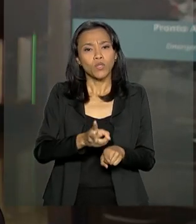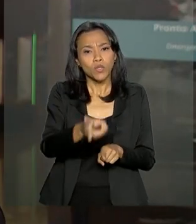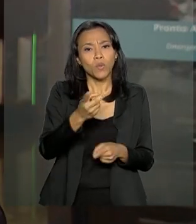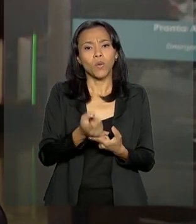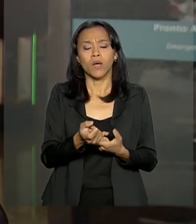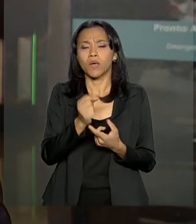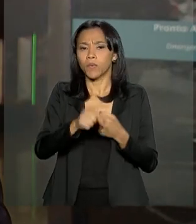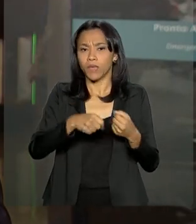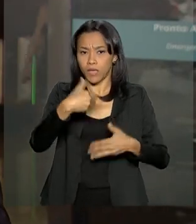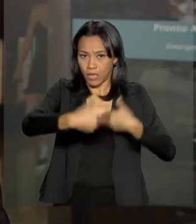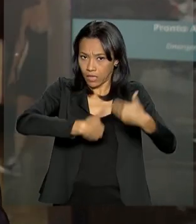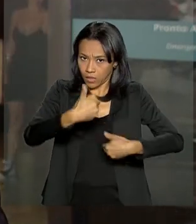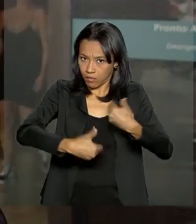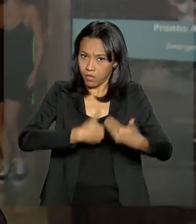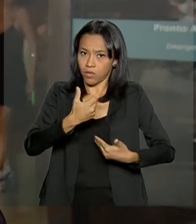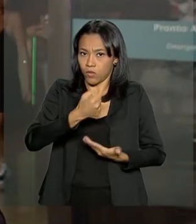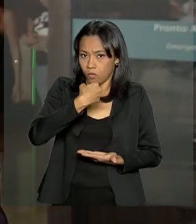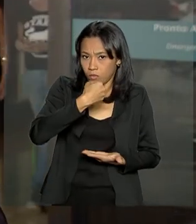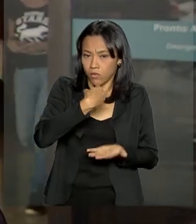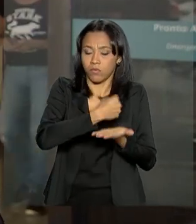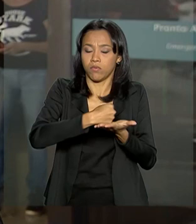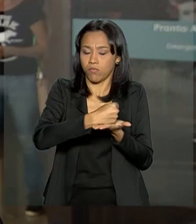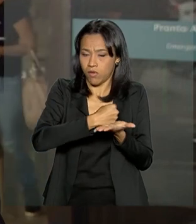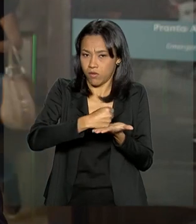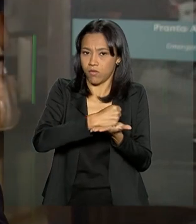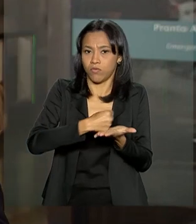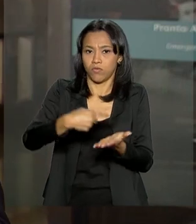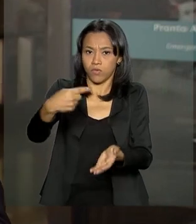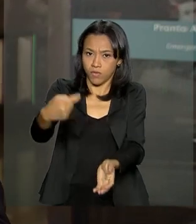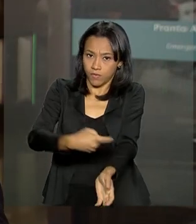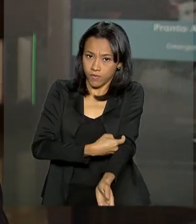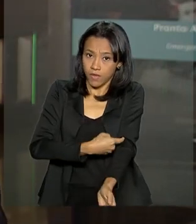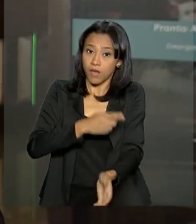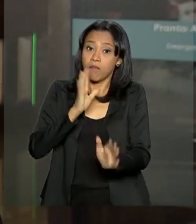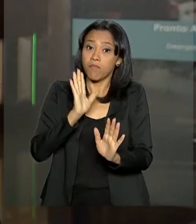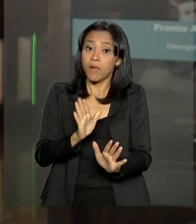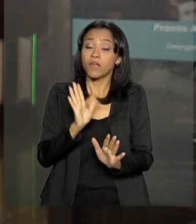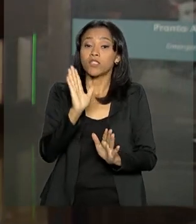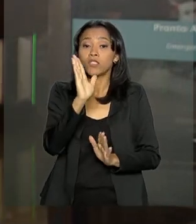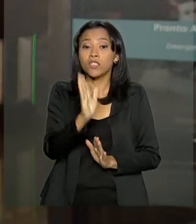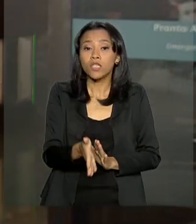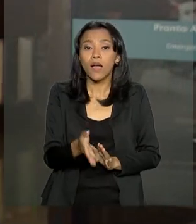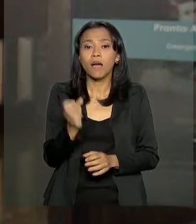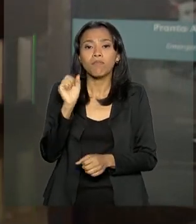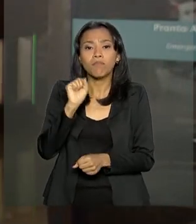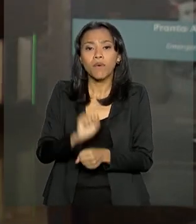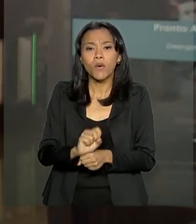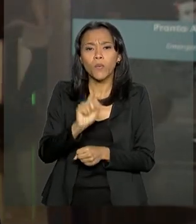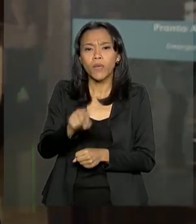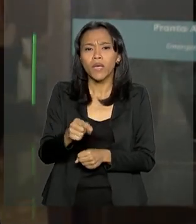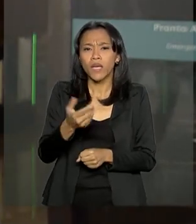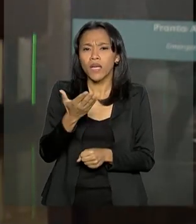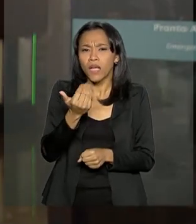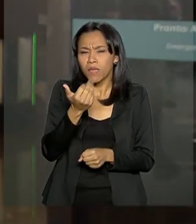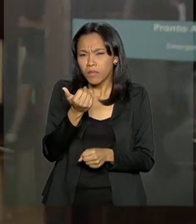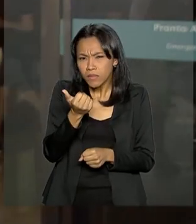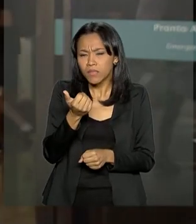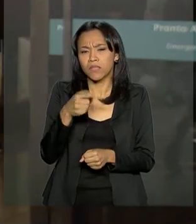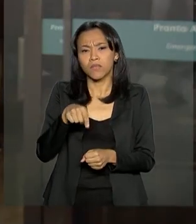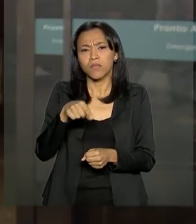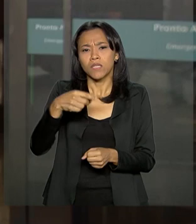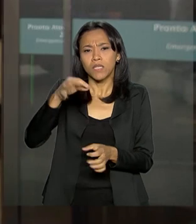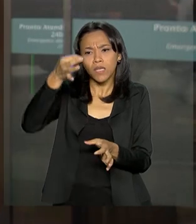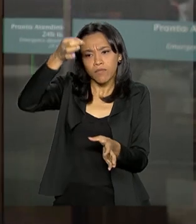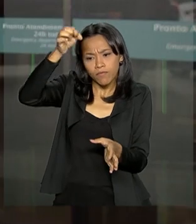tomar os tratamentos com antibióticos pela veia, mas foi suspensa aquela nutrição que se chama endovenosa,